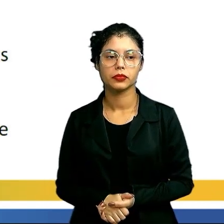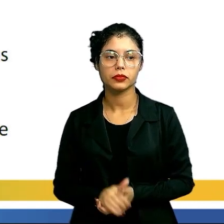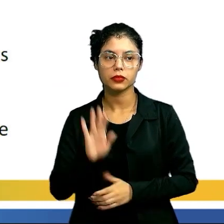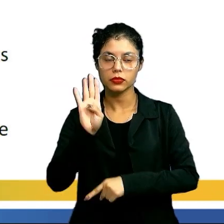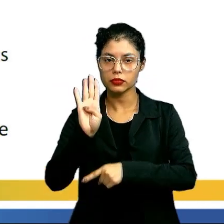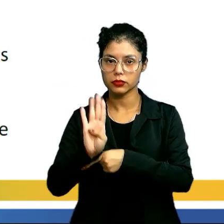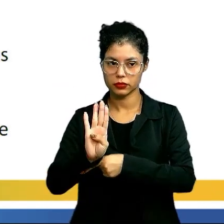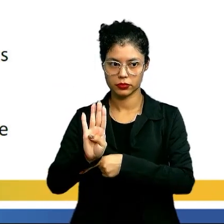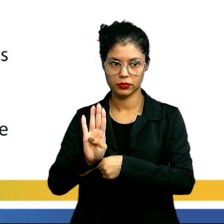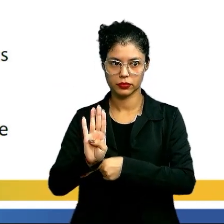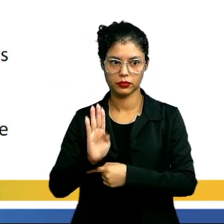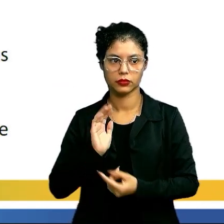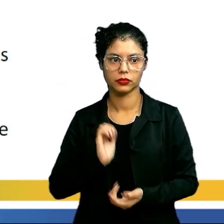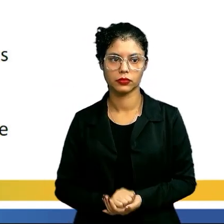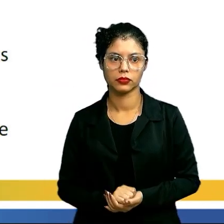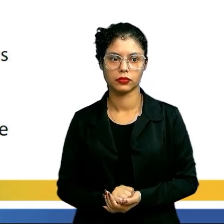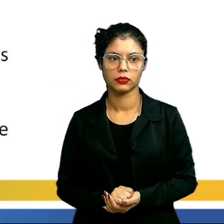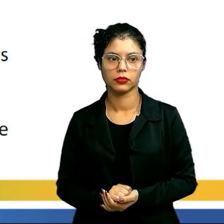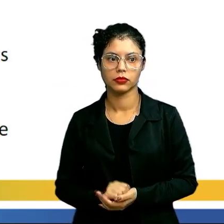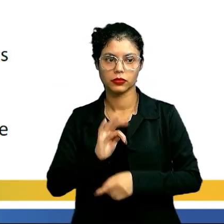Letra B.